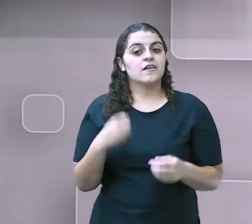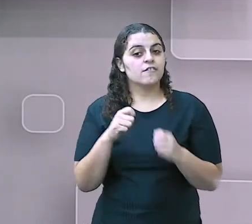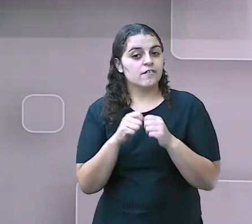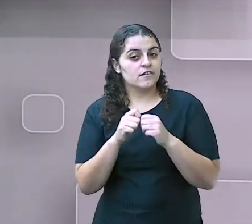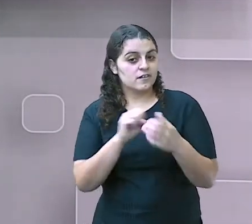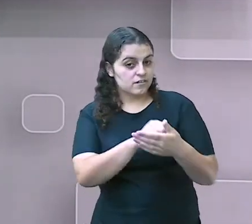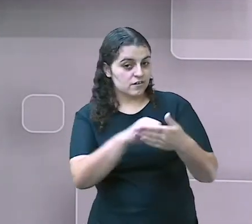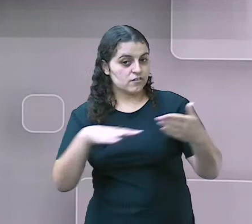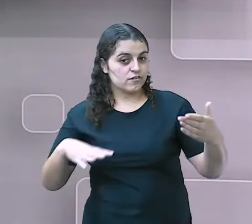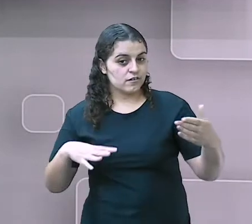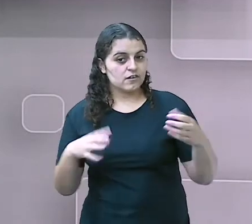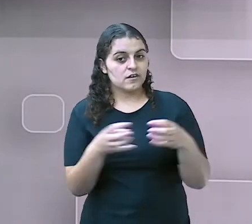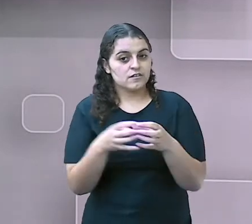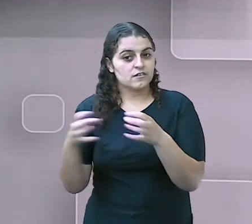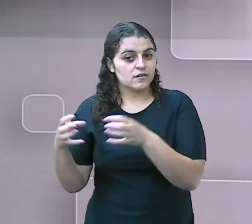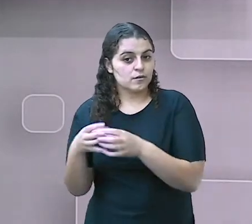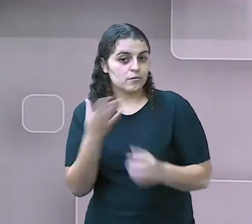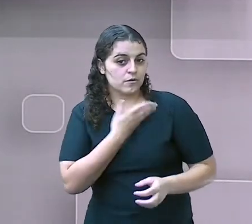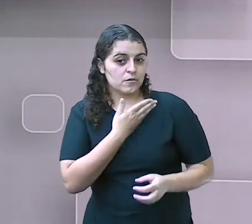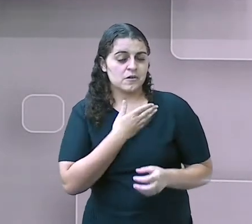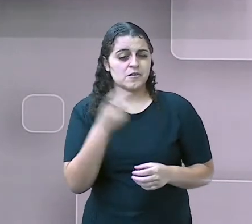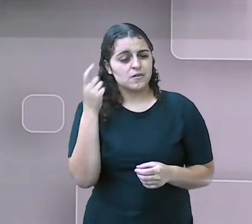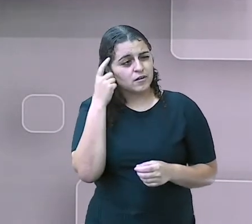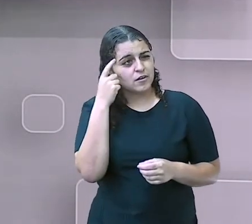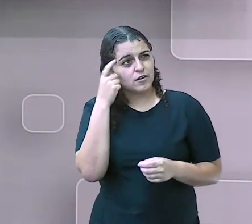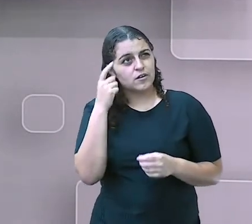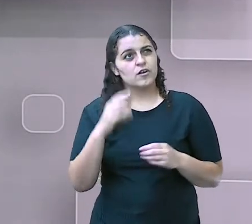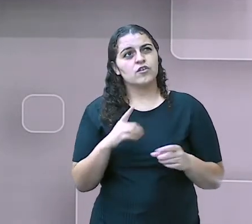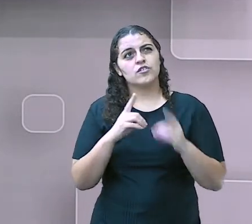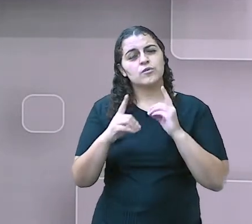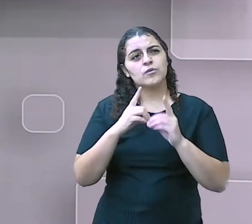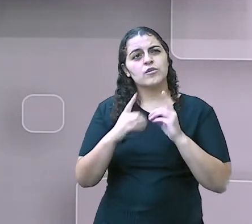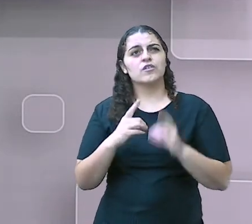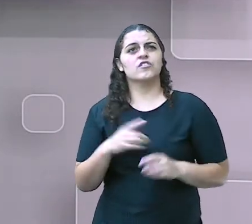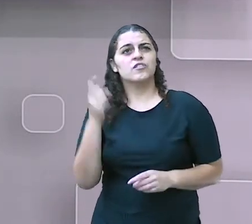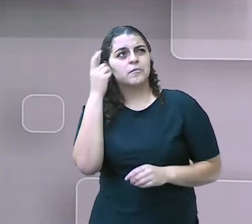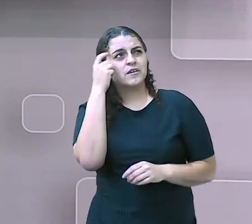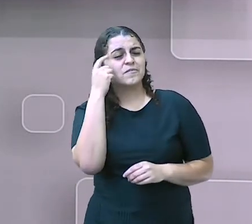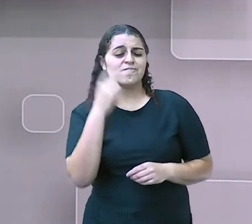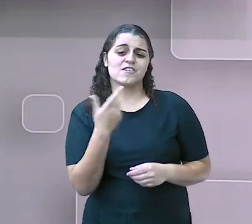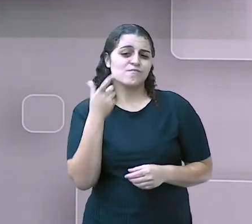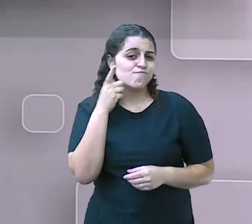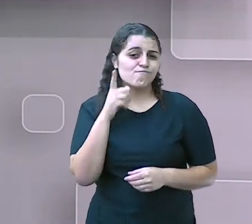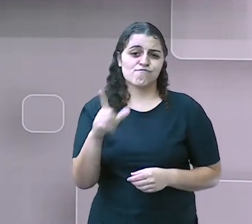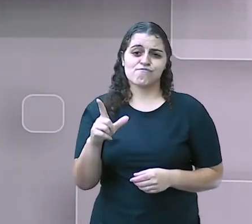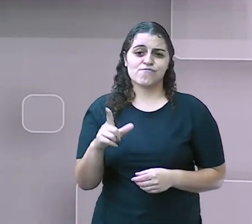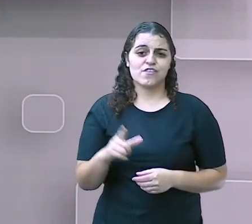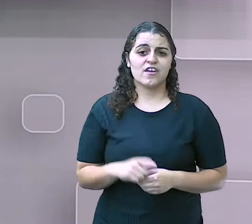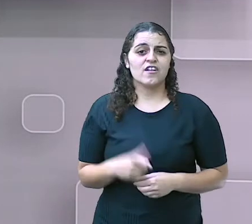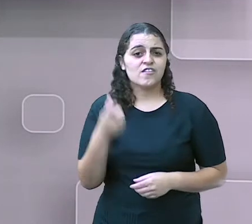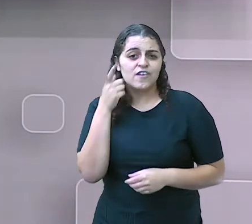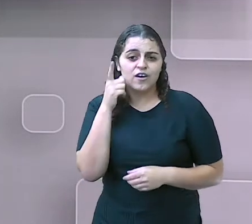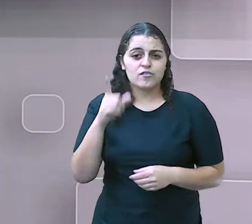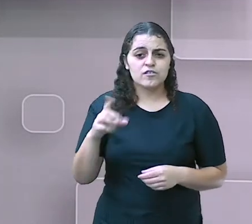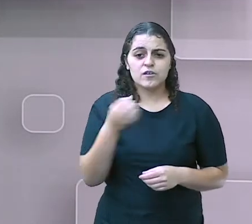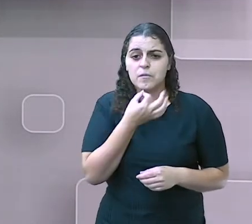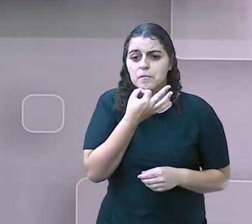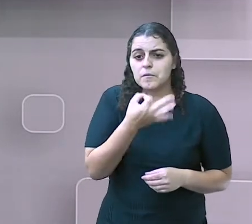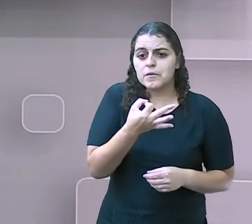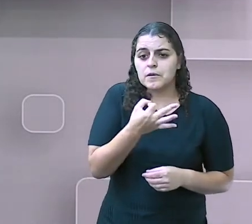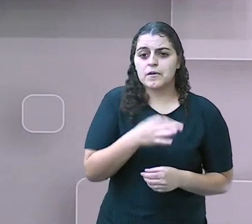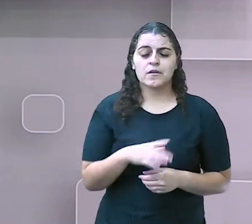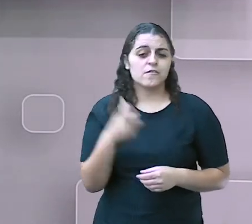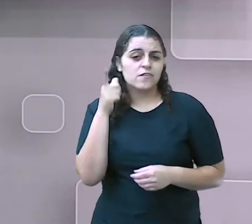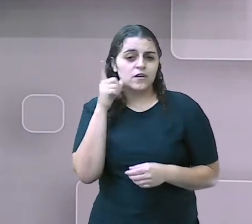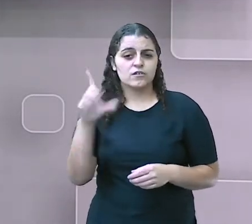com os amigos, discutir um pensamento ali para colocar uma resposta e ela não vai conseguir fazer isso. Ela não vai conseguir dar uma opinião, ela não